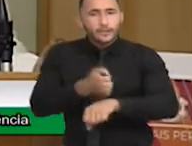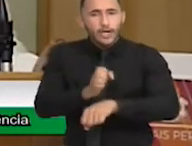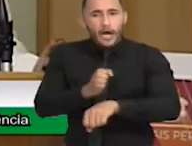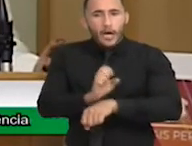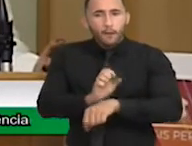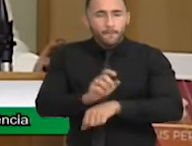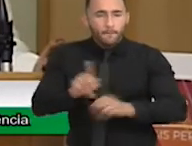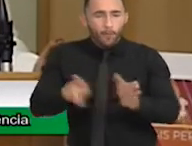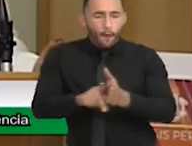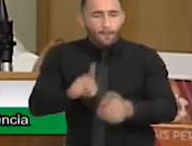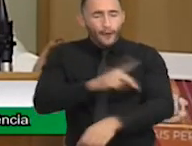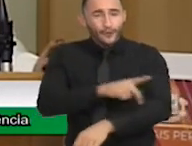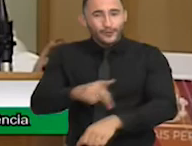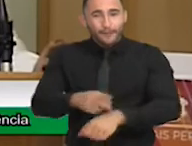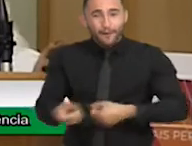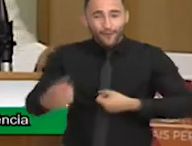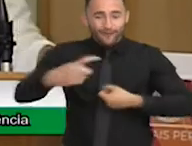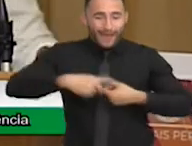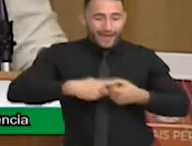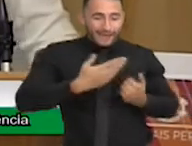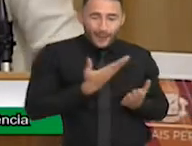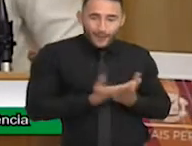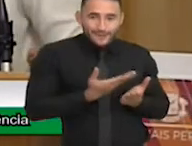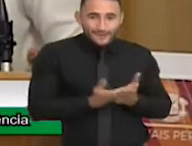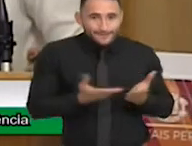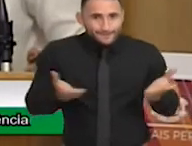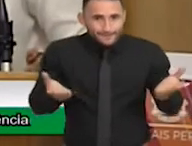momento agora do retorno às aulas presenciais.